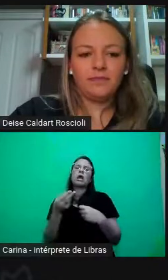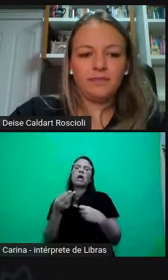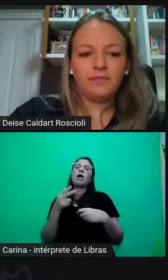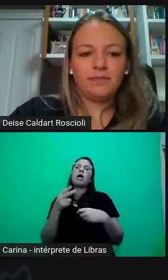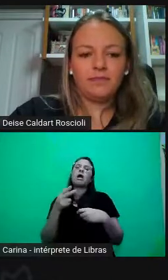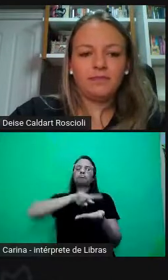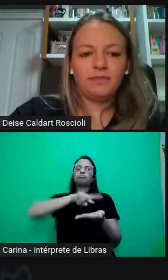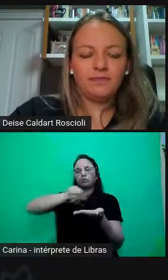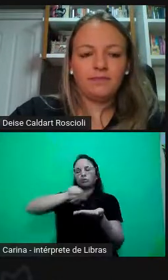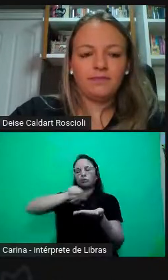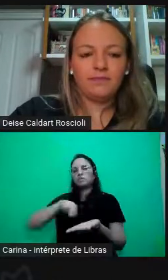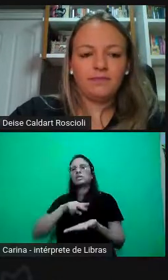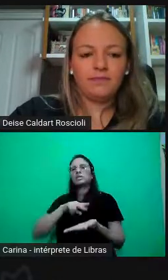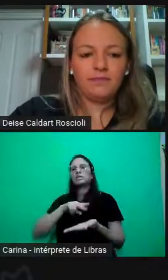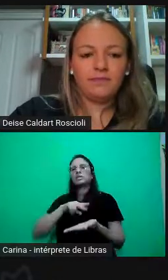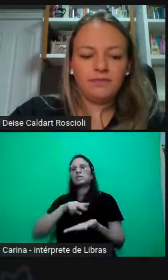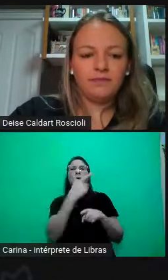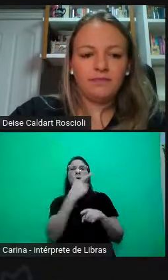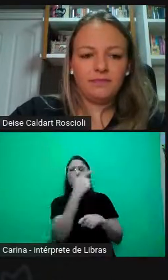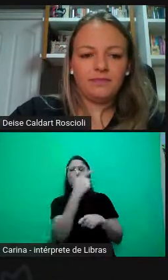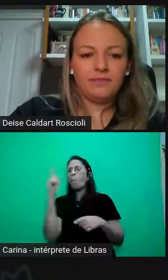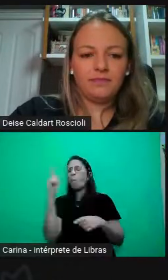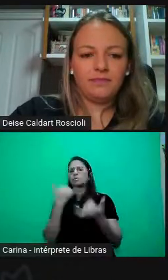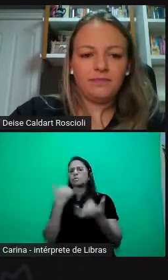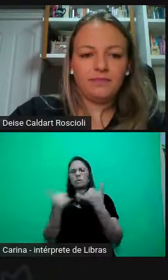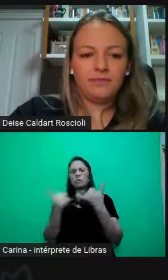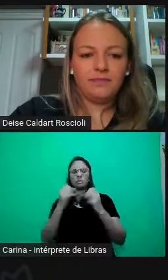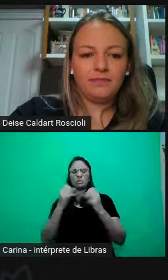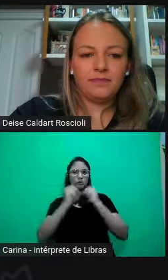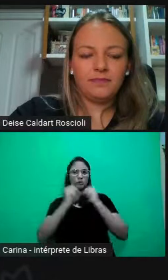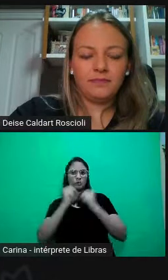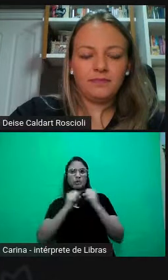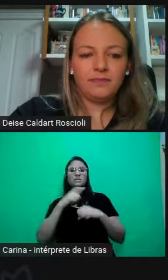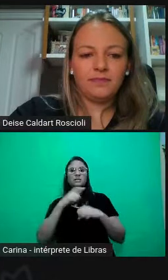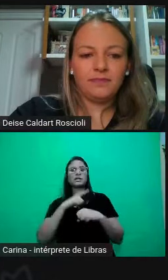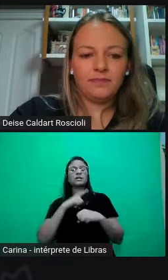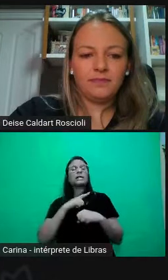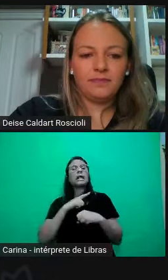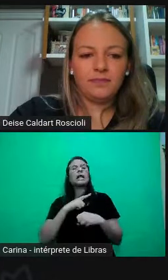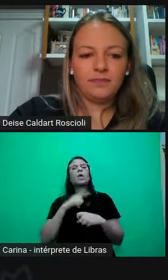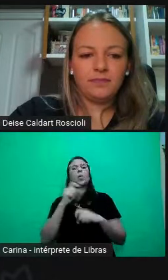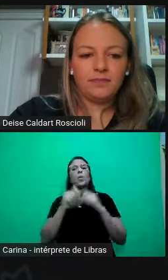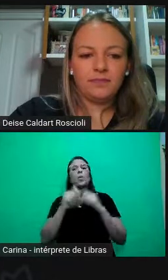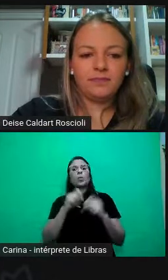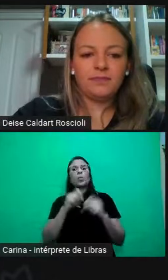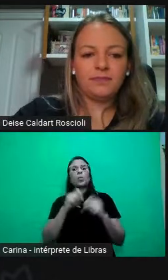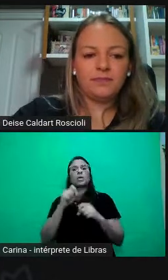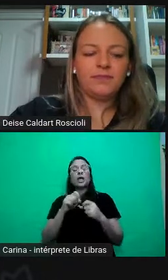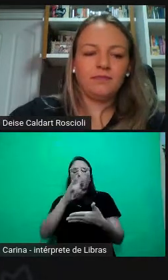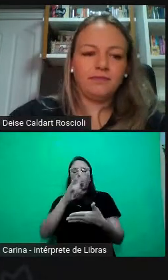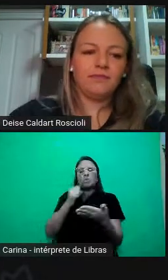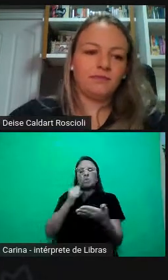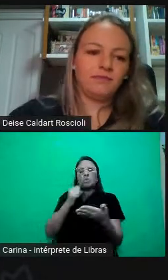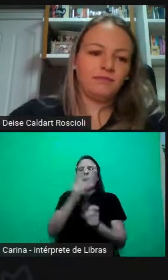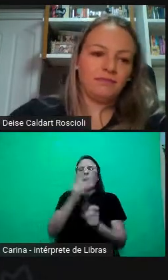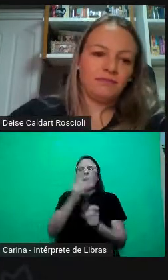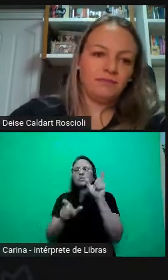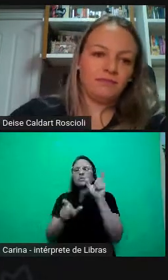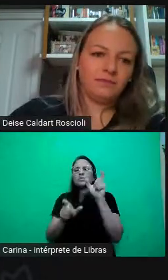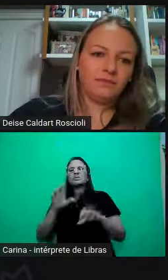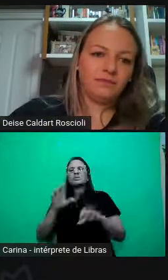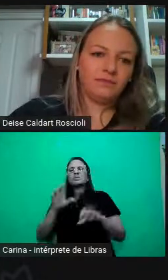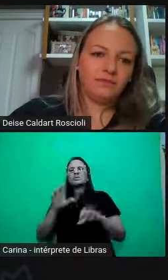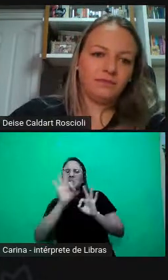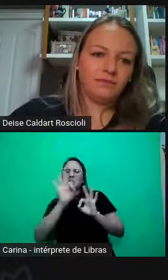procuram especificamente no momento da contratação contratar pessoas preparadas para isso. E por último, há grupos